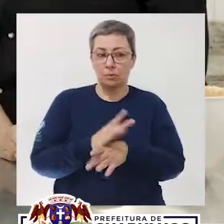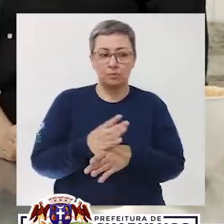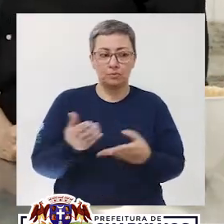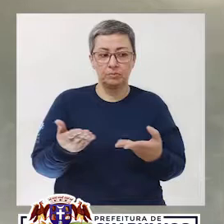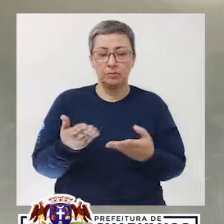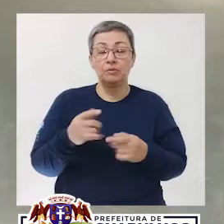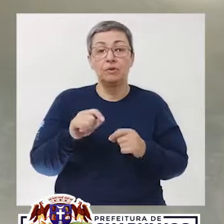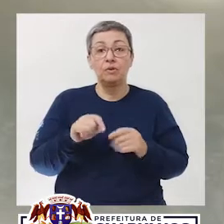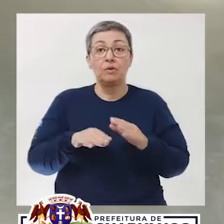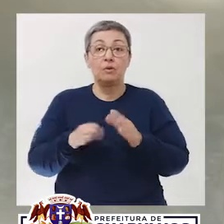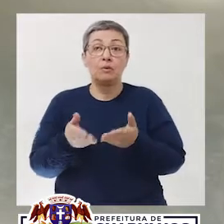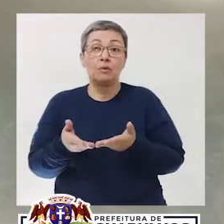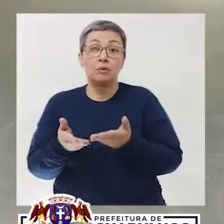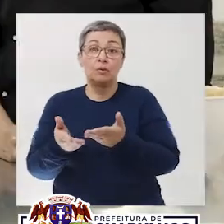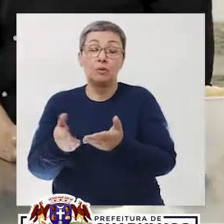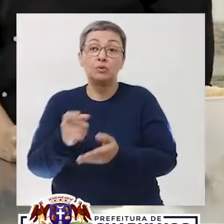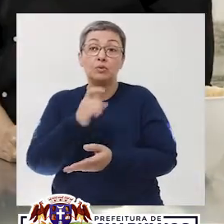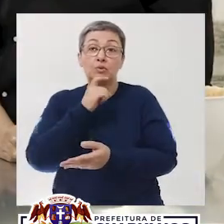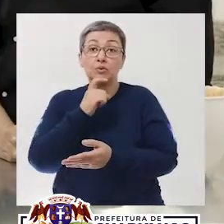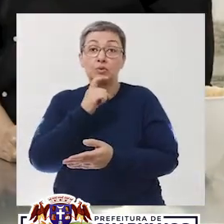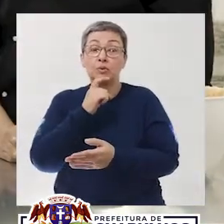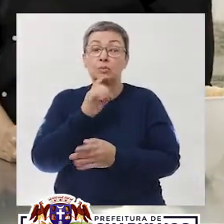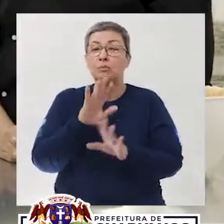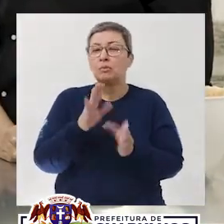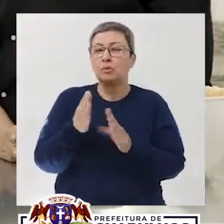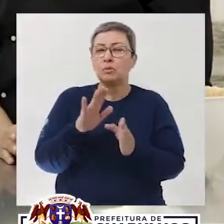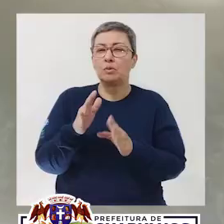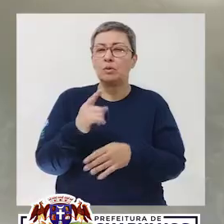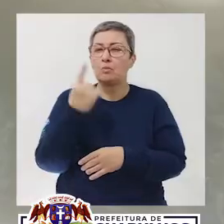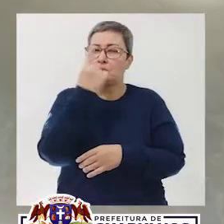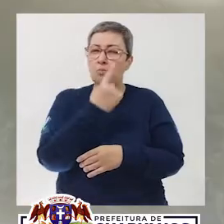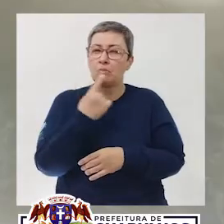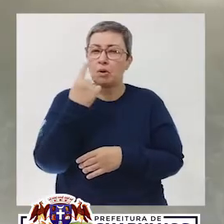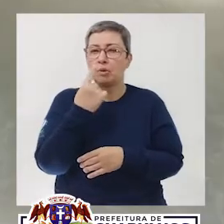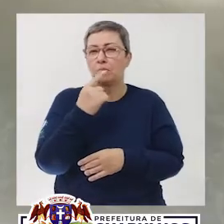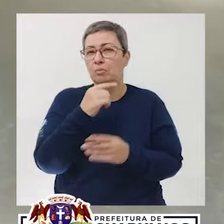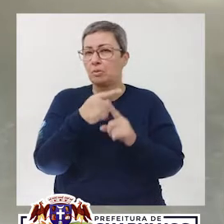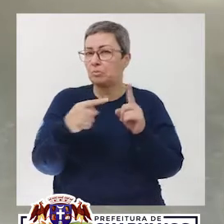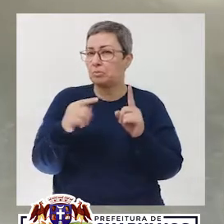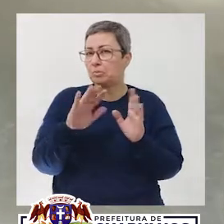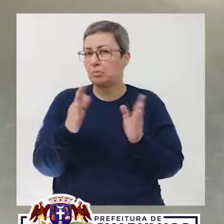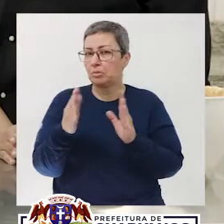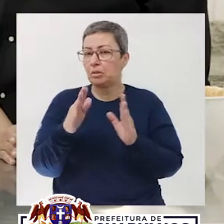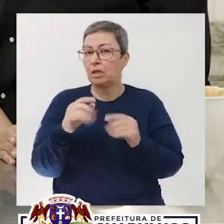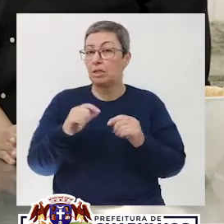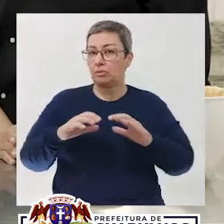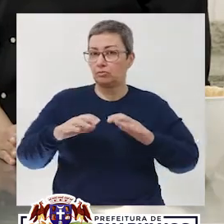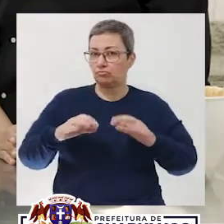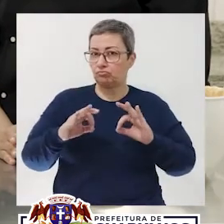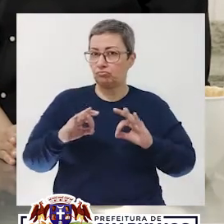Está pronto. Agora vamos levar pra geladeira, pra gelar, mais ou menos uma hora, uma hora e meia.